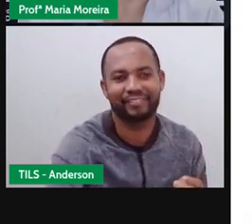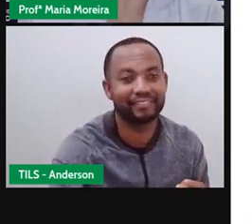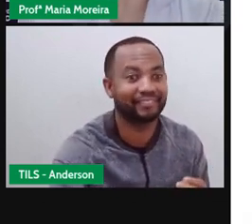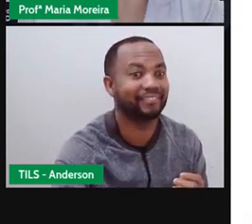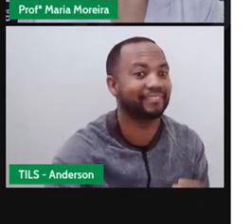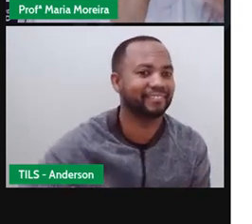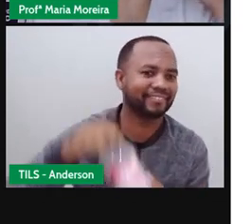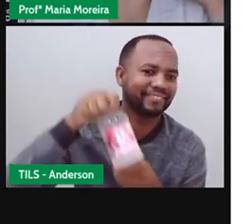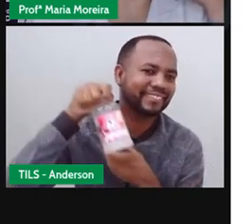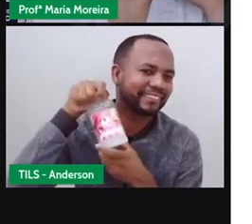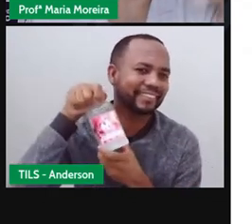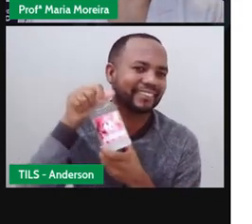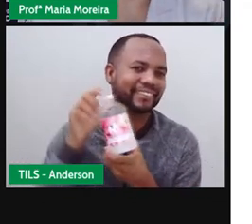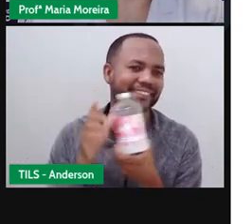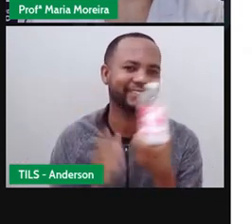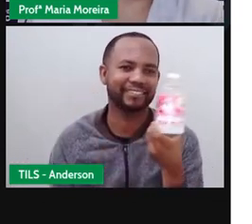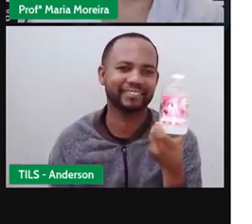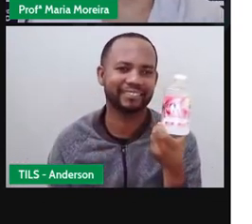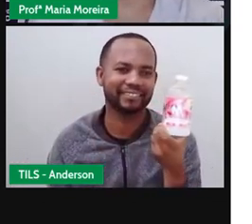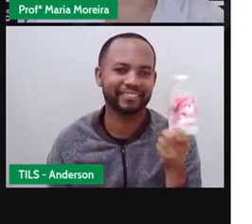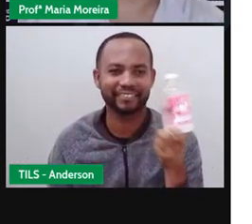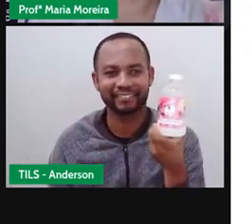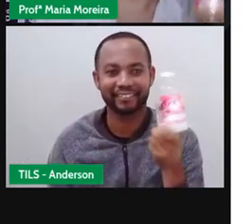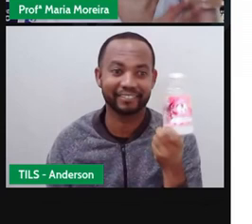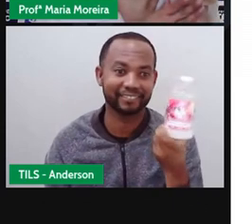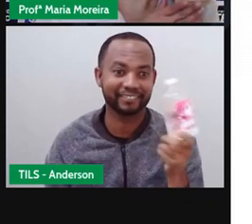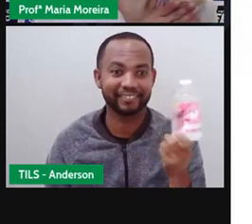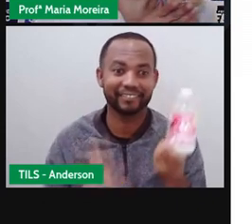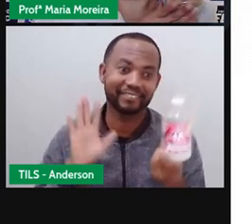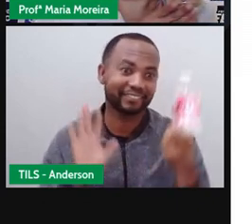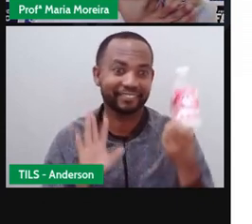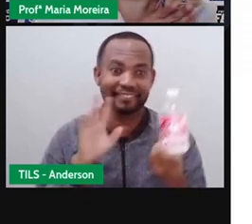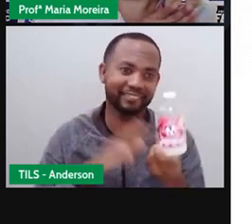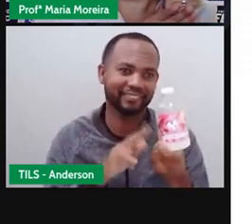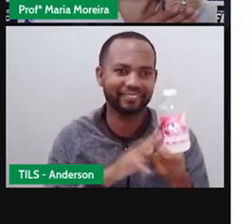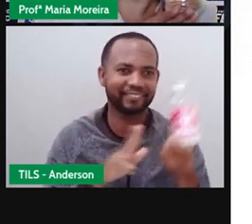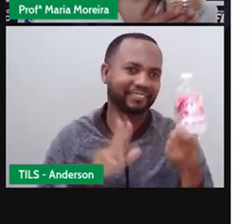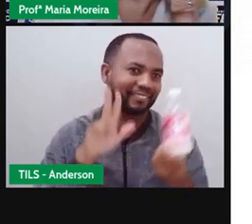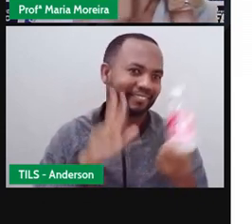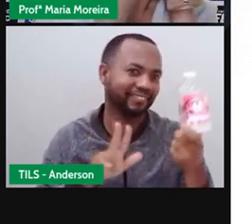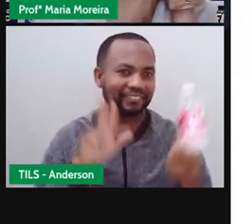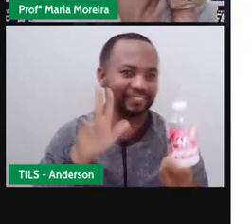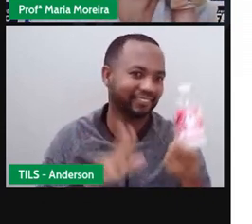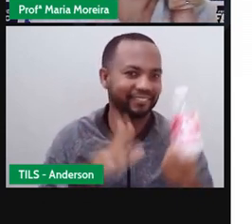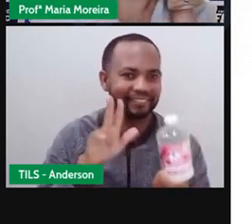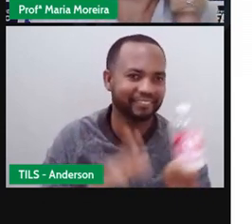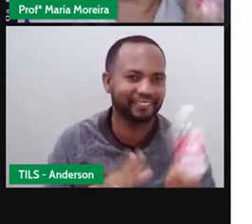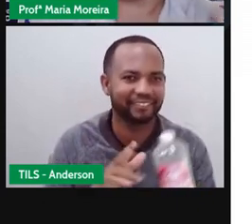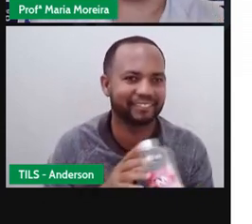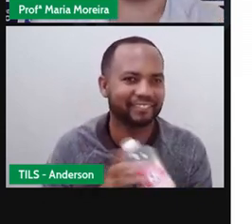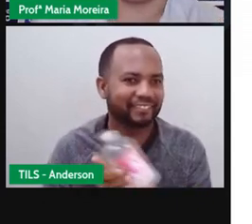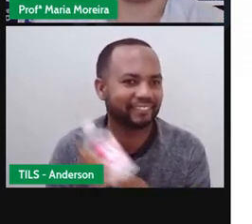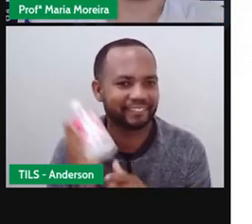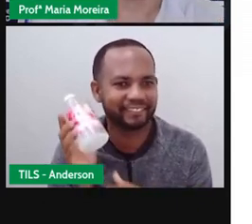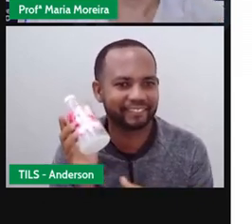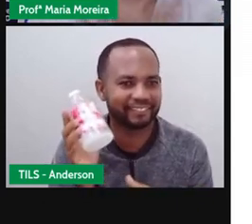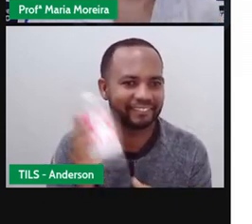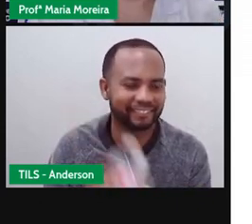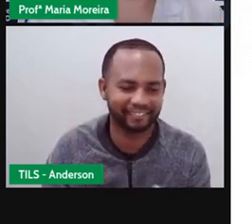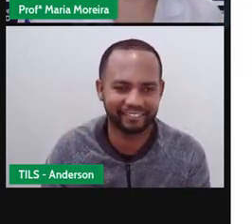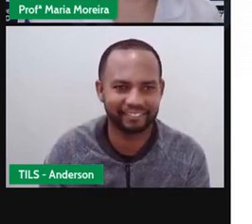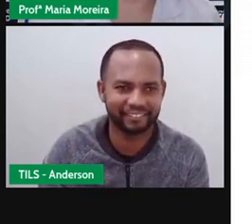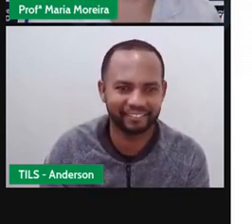tá? Agora que a gente vai mudar o nosso ramo, a gente vai ficar só no Mersan. Nos patrocina a empresa de álcool.